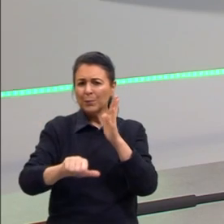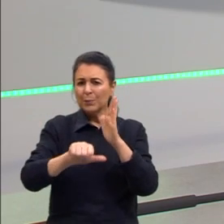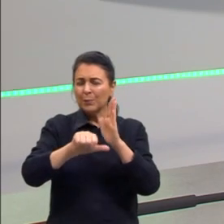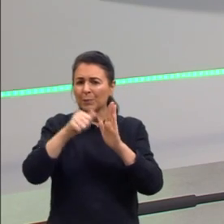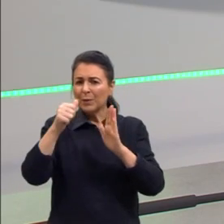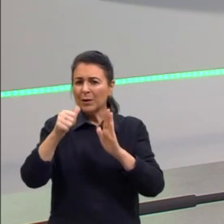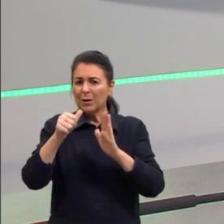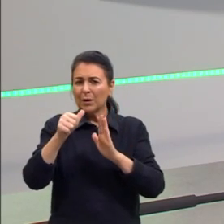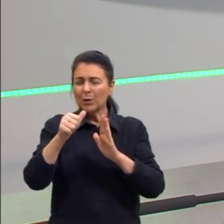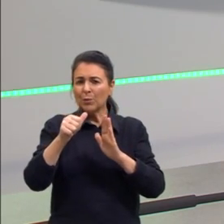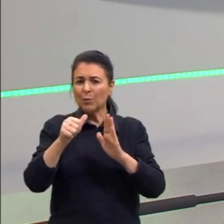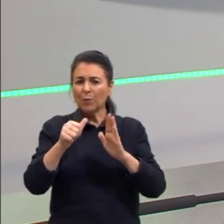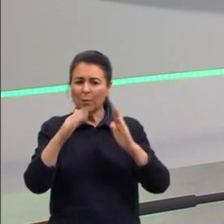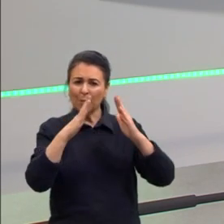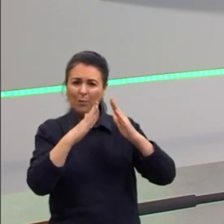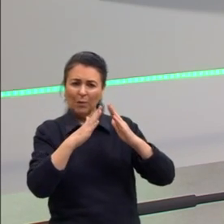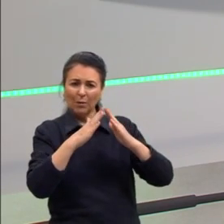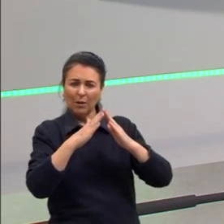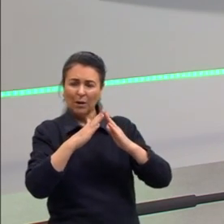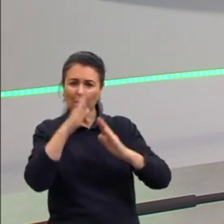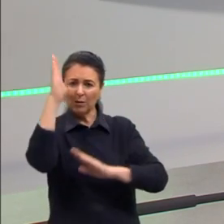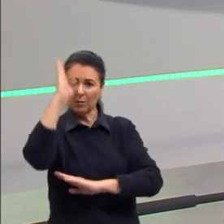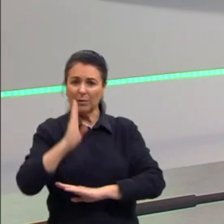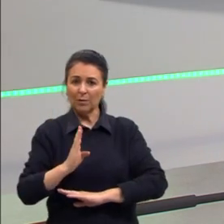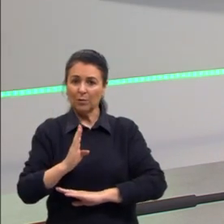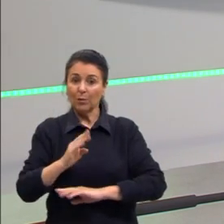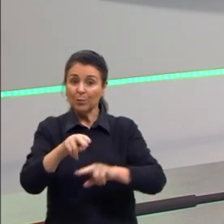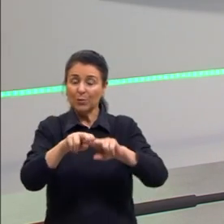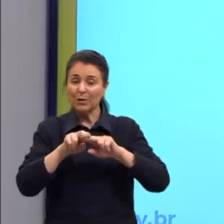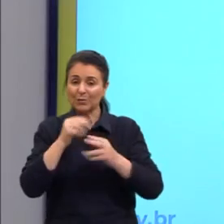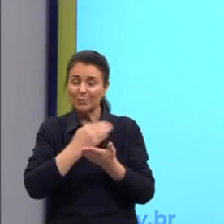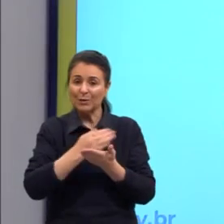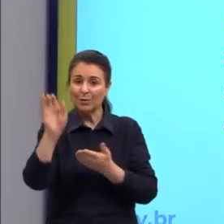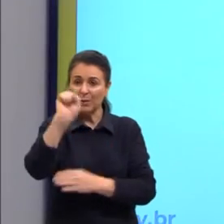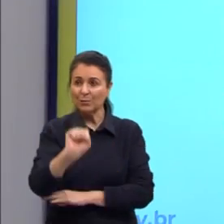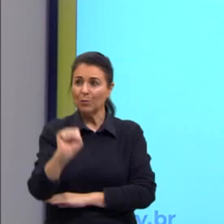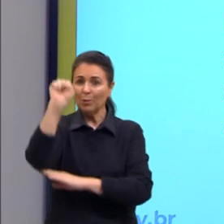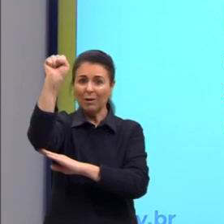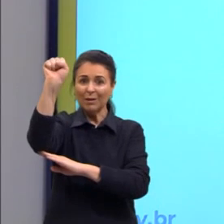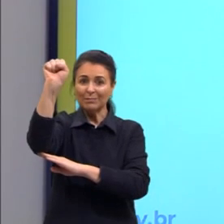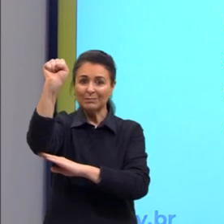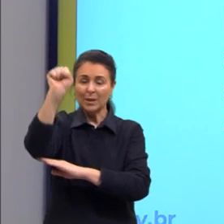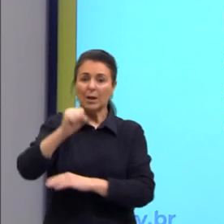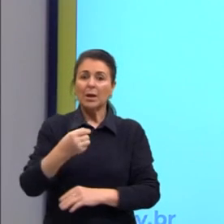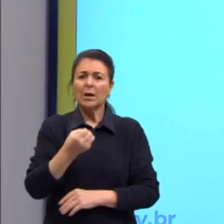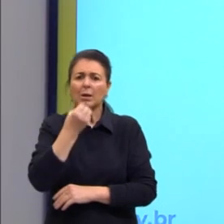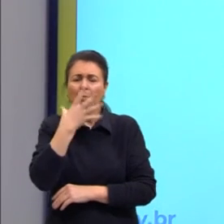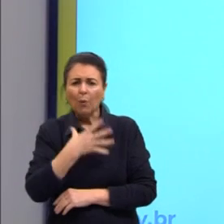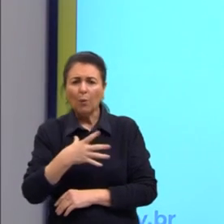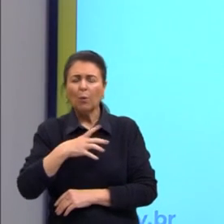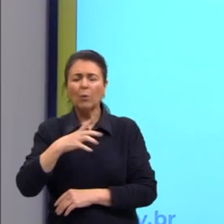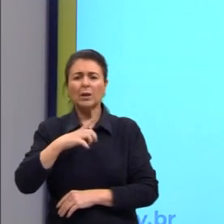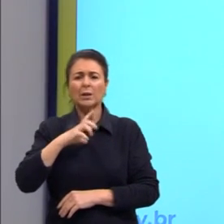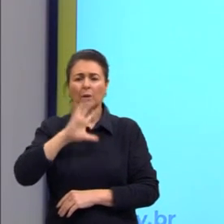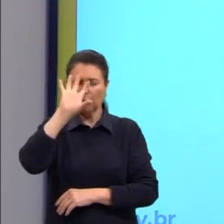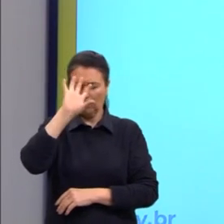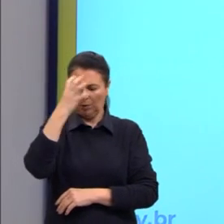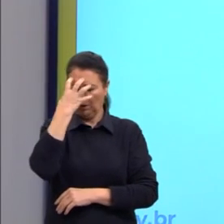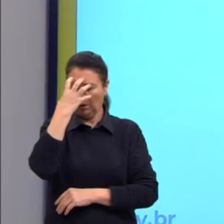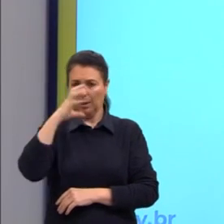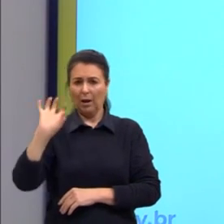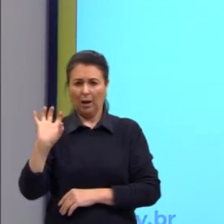o indígena. Então, o indígena vira o herói daquele momento. Ele é o cara bom, de caráter, é a pessoa